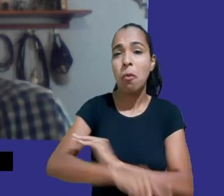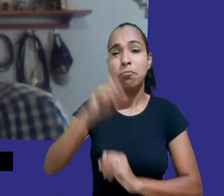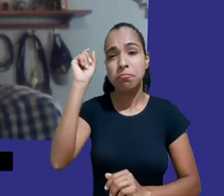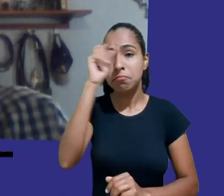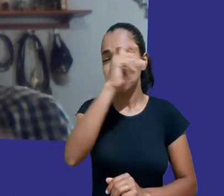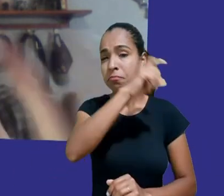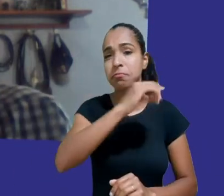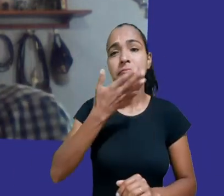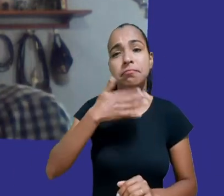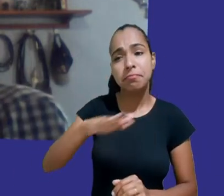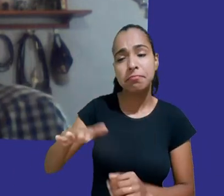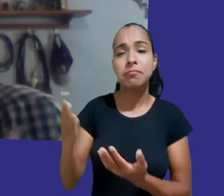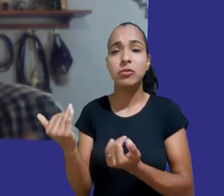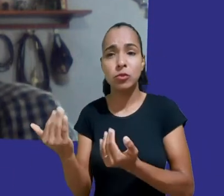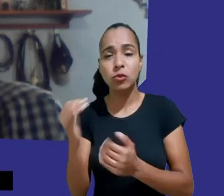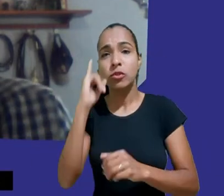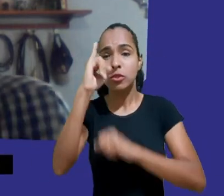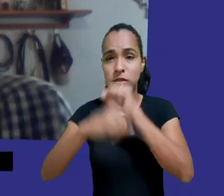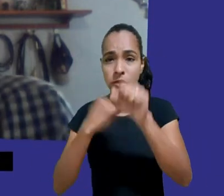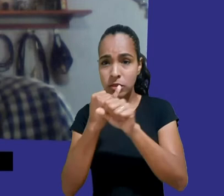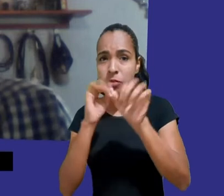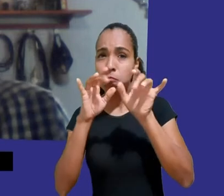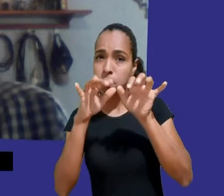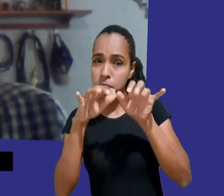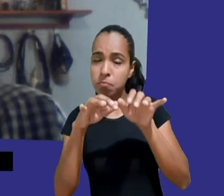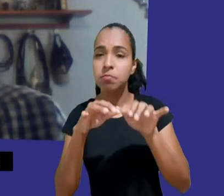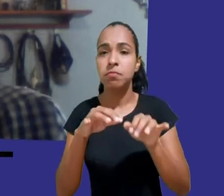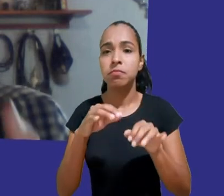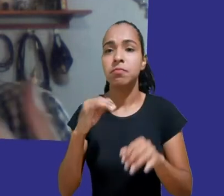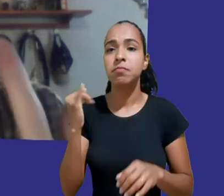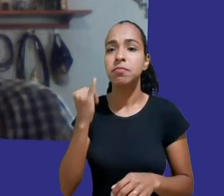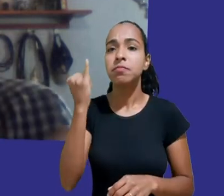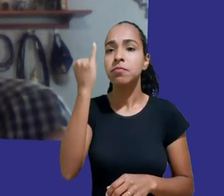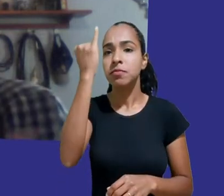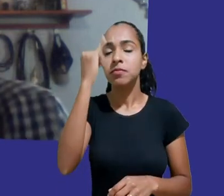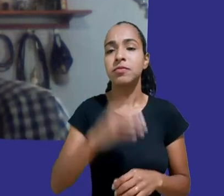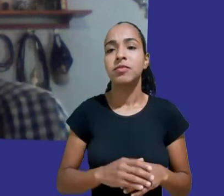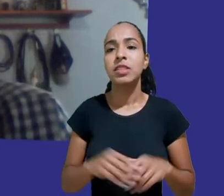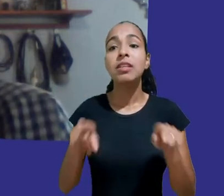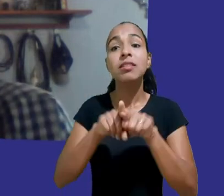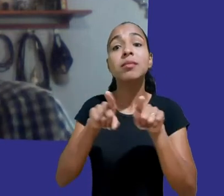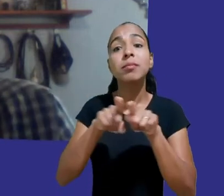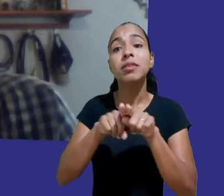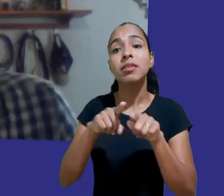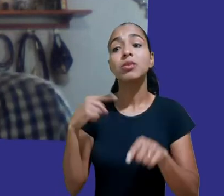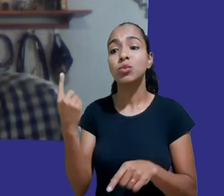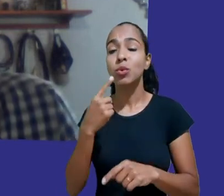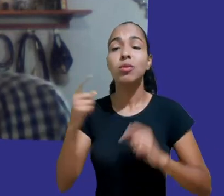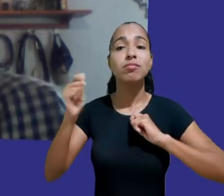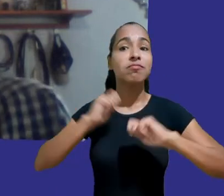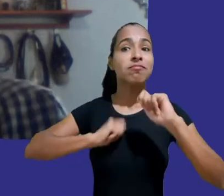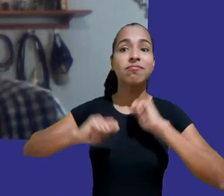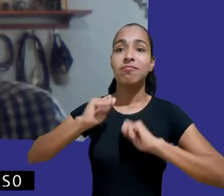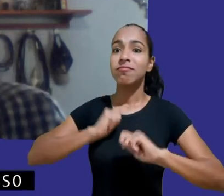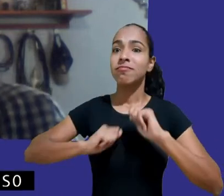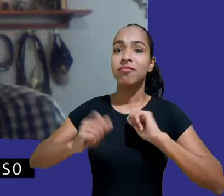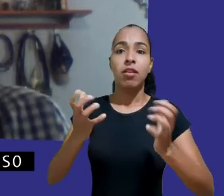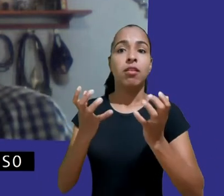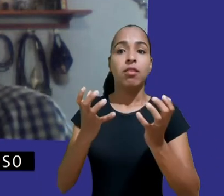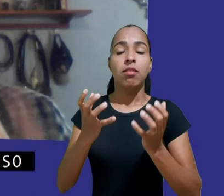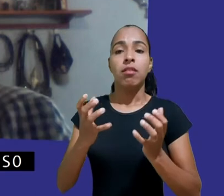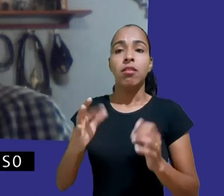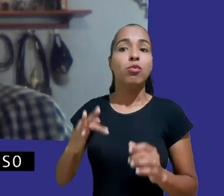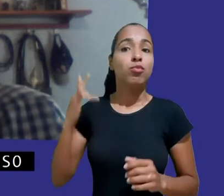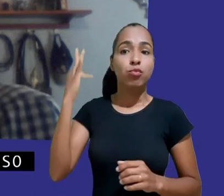internet e que ao mesmo tempo deixou a gente muito esperançosos contra a existência de possíveis caminhos para que a gente vence esses desafios